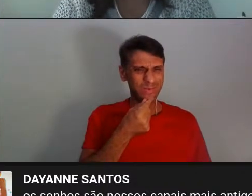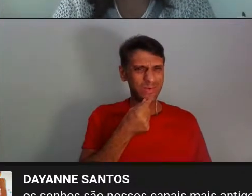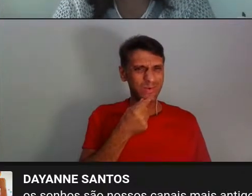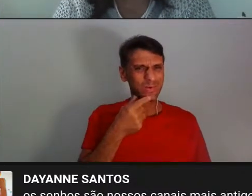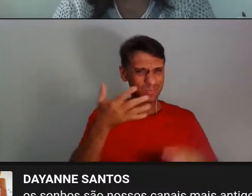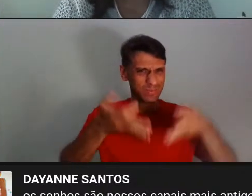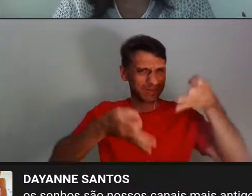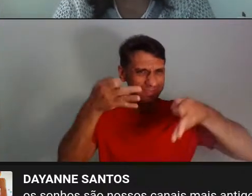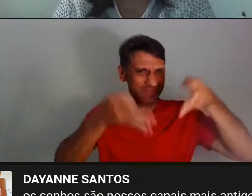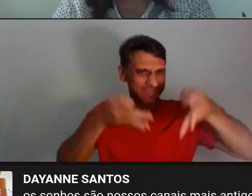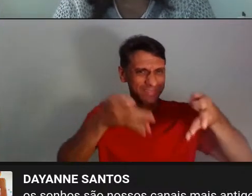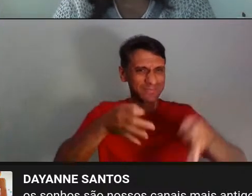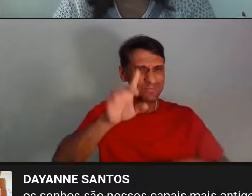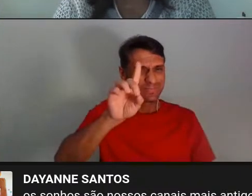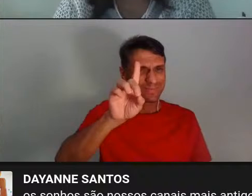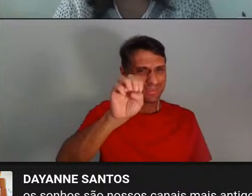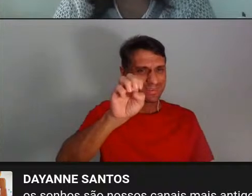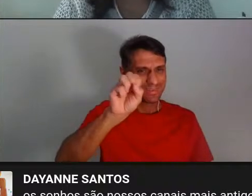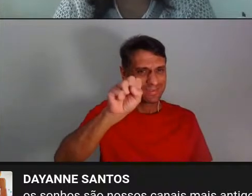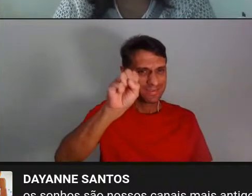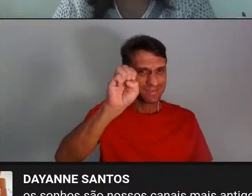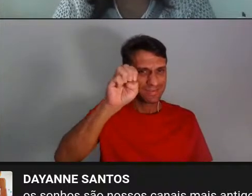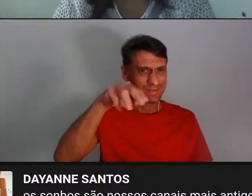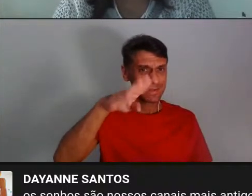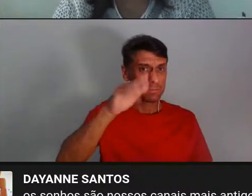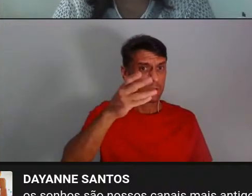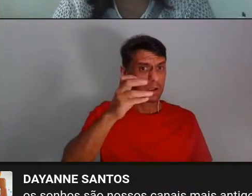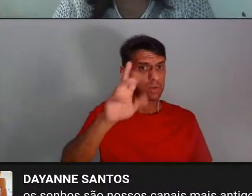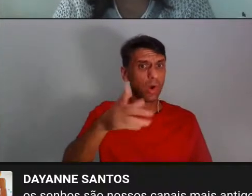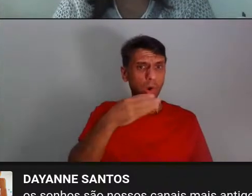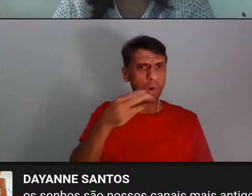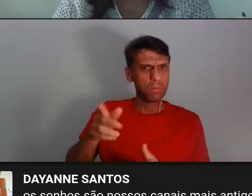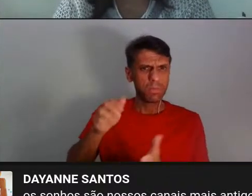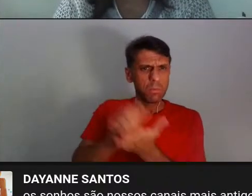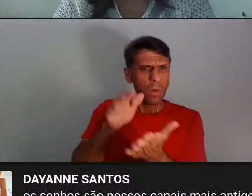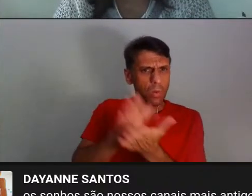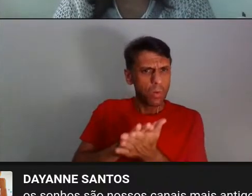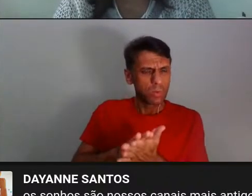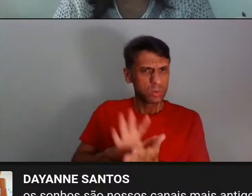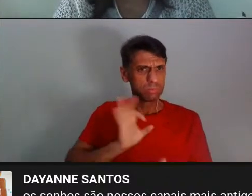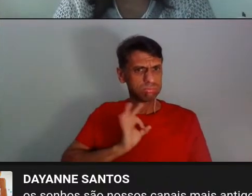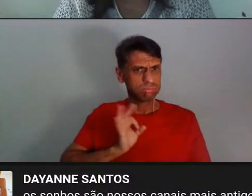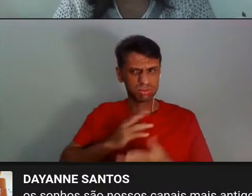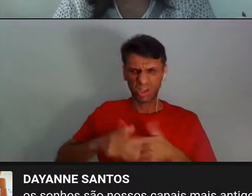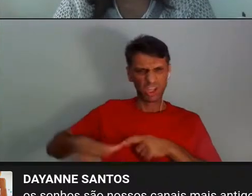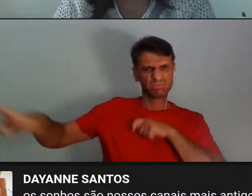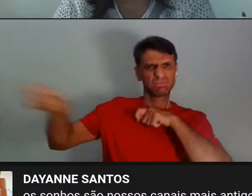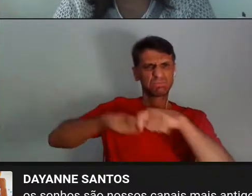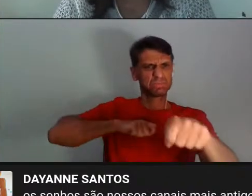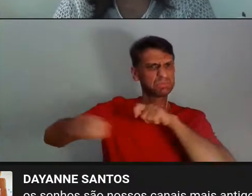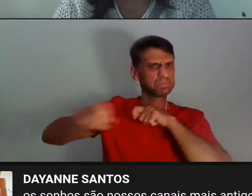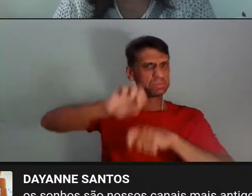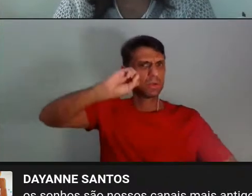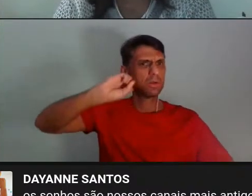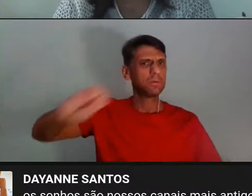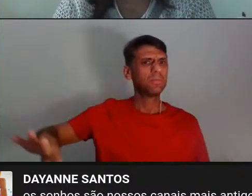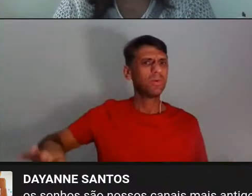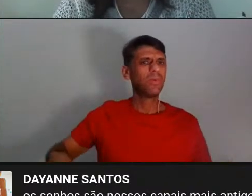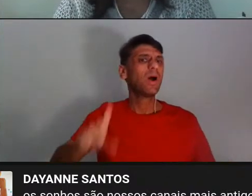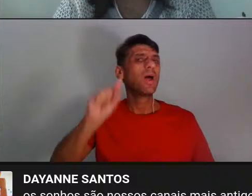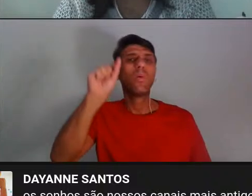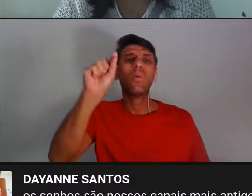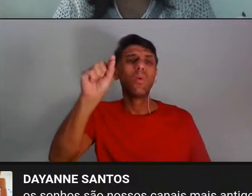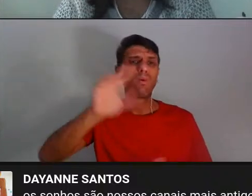e se acha acima do bem e do mal, né? E aí cria essa estrutura de sociedade que a gente tem hoje, que é de cima pra baixo.